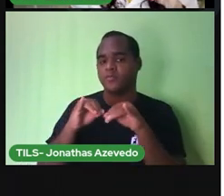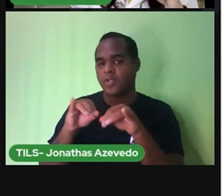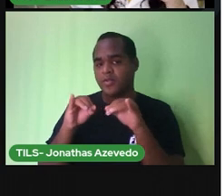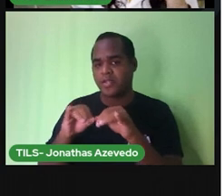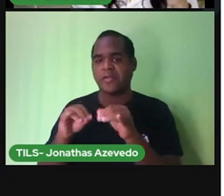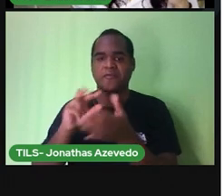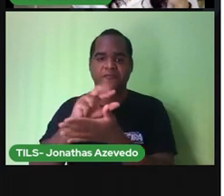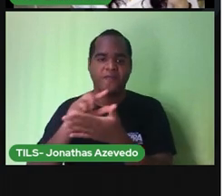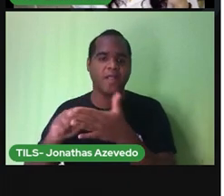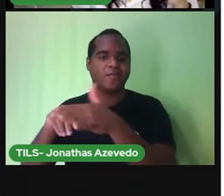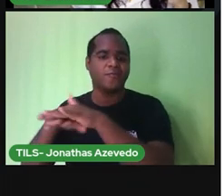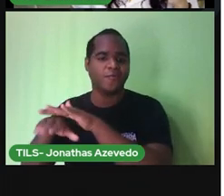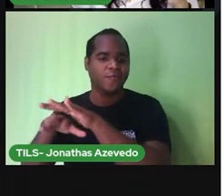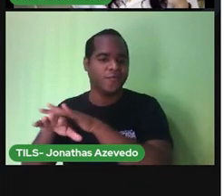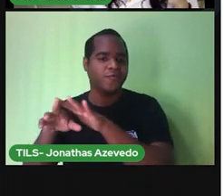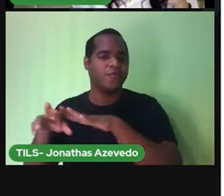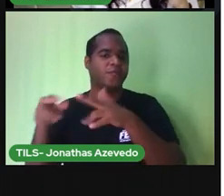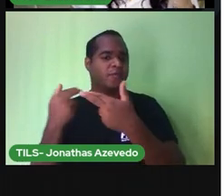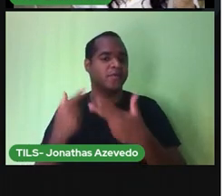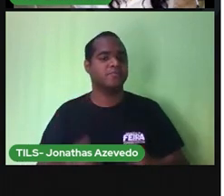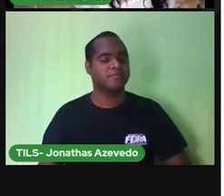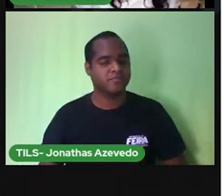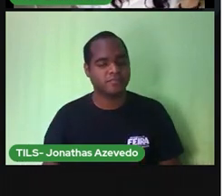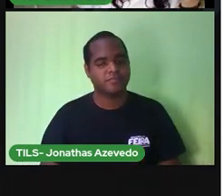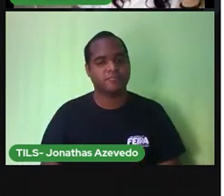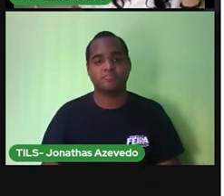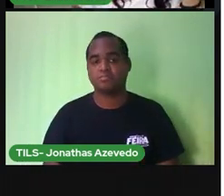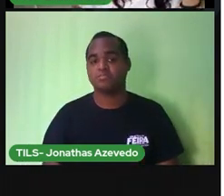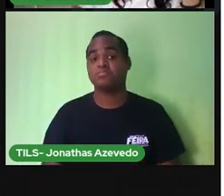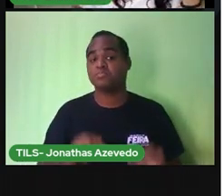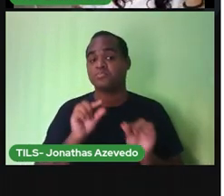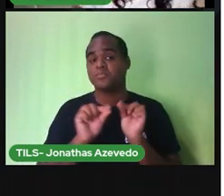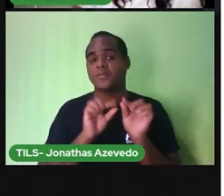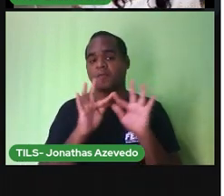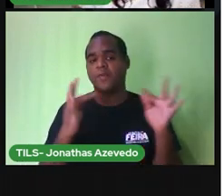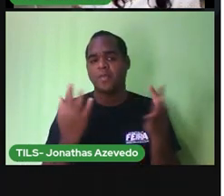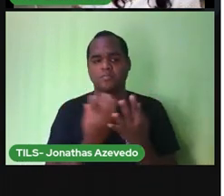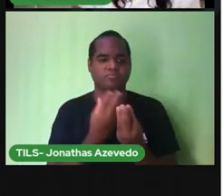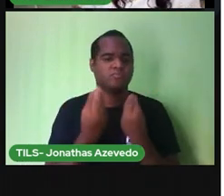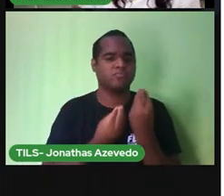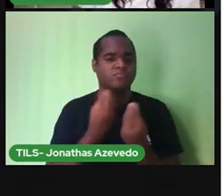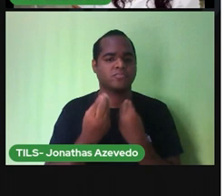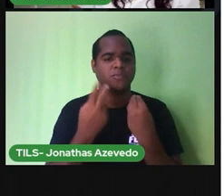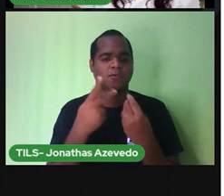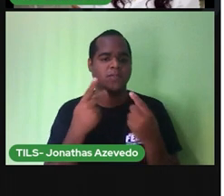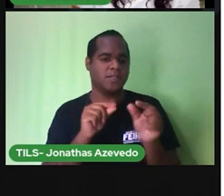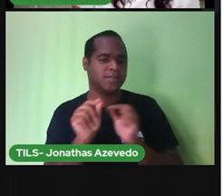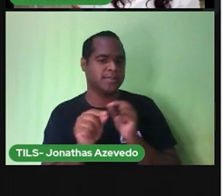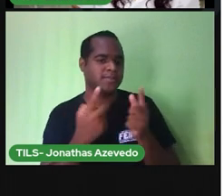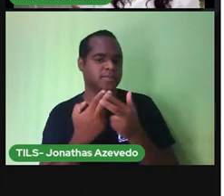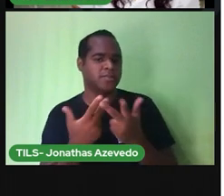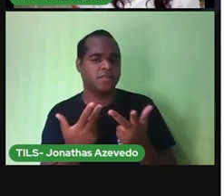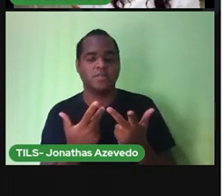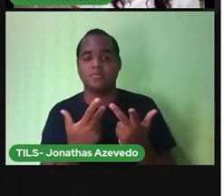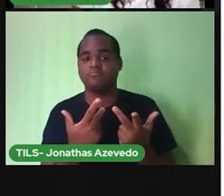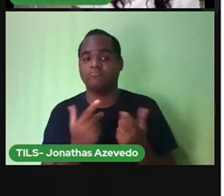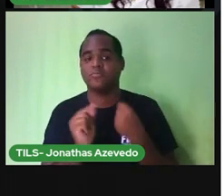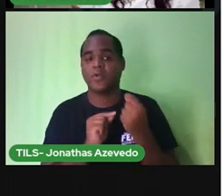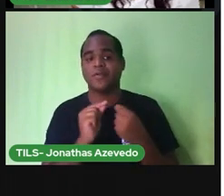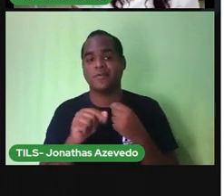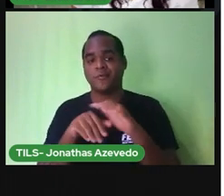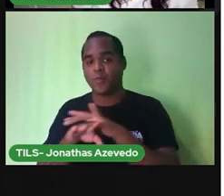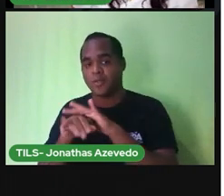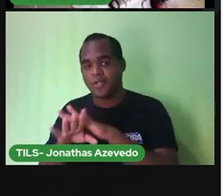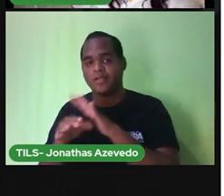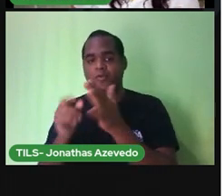alimentos quando eles chegam das compras o que que você e sua família fazem na hora de guardar a feira o que